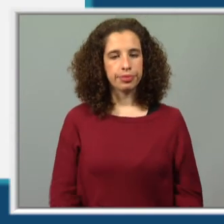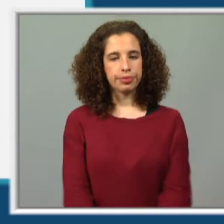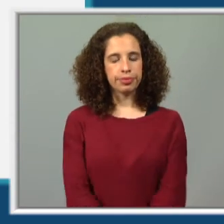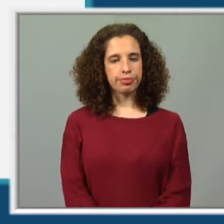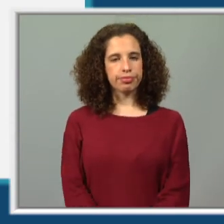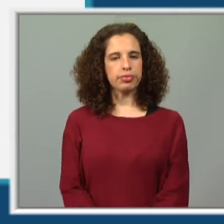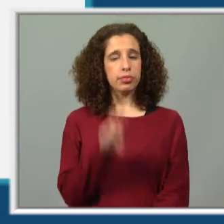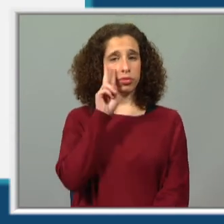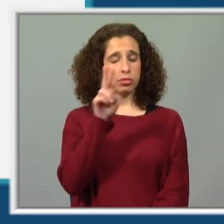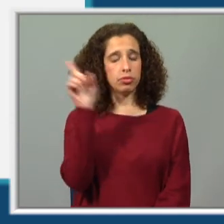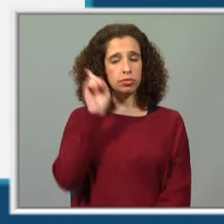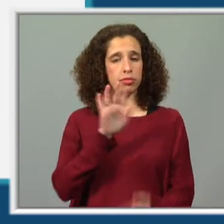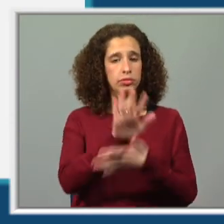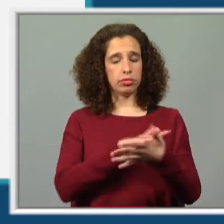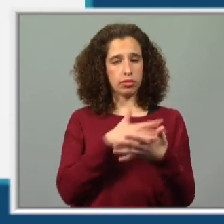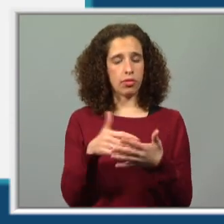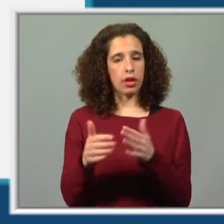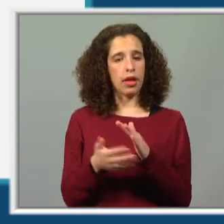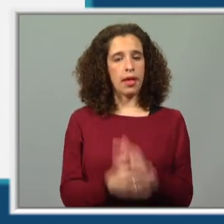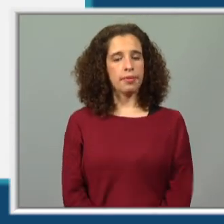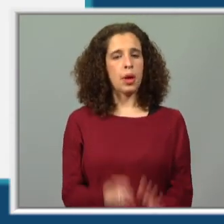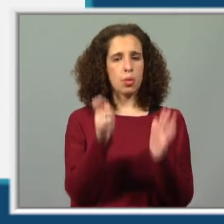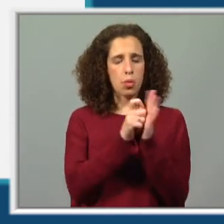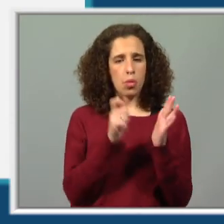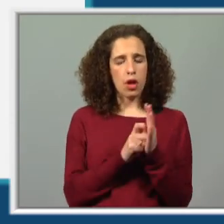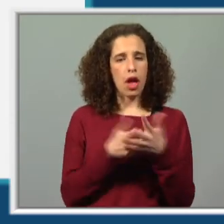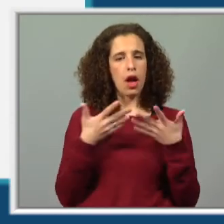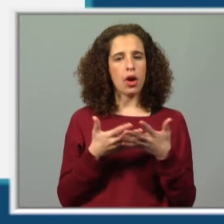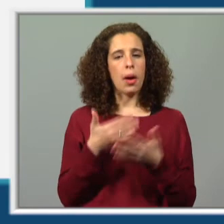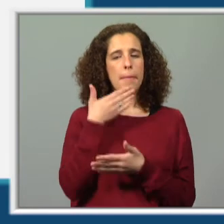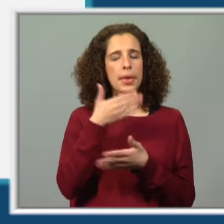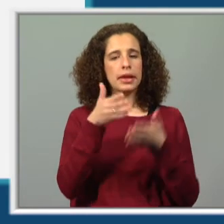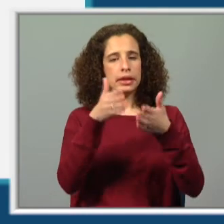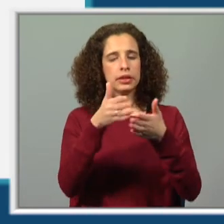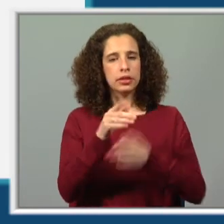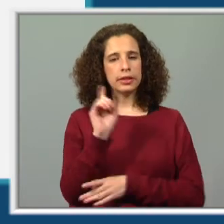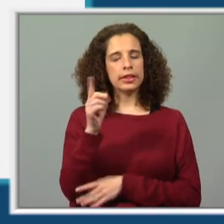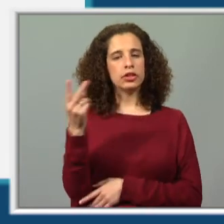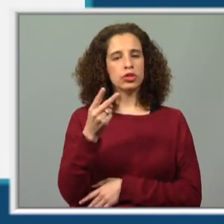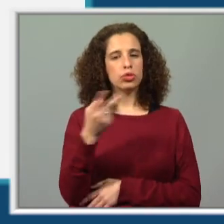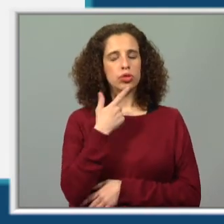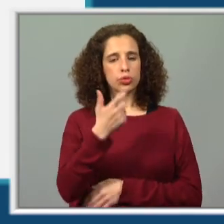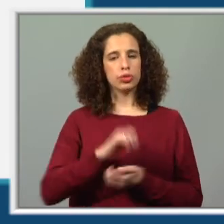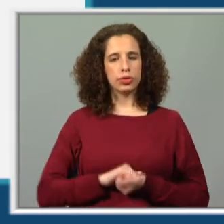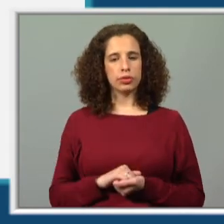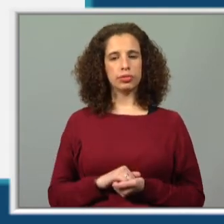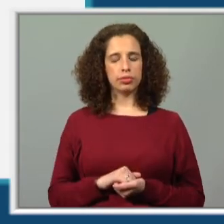Vemos o calendário, tiramos as nossas notas. Agora peço a tua ajuda nestas duas questões.